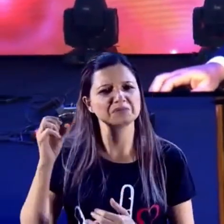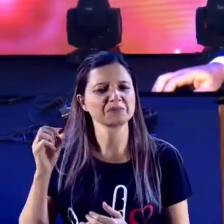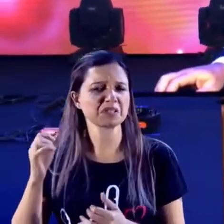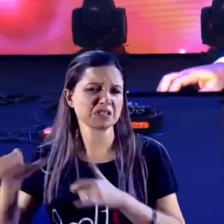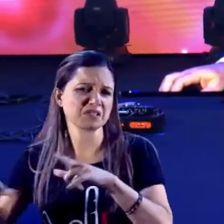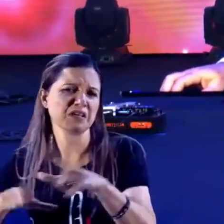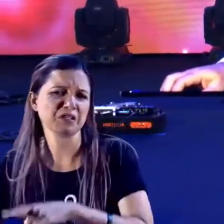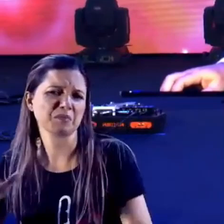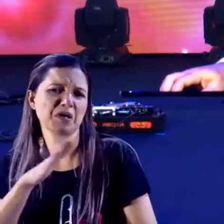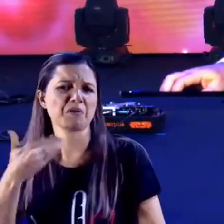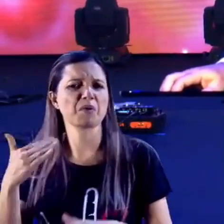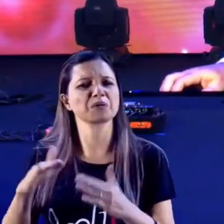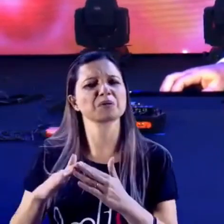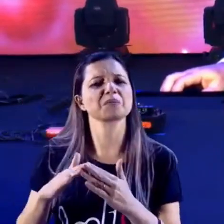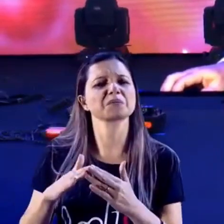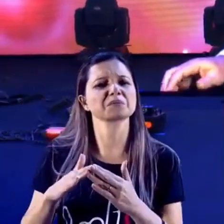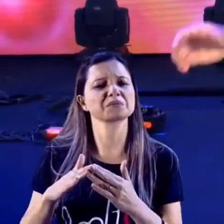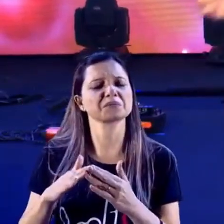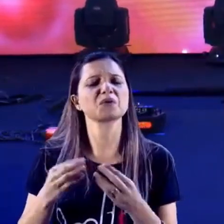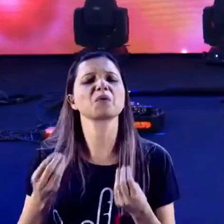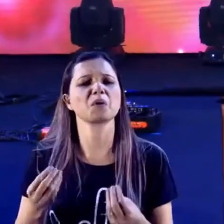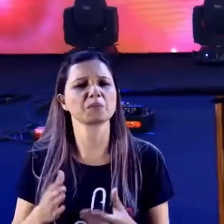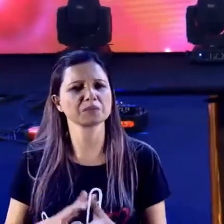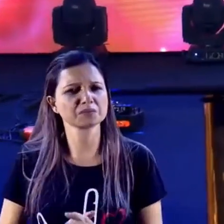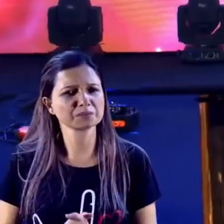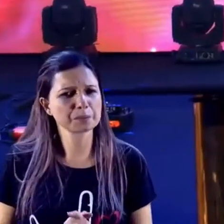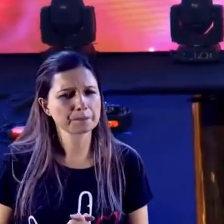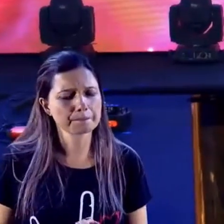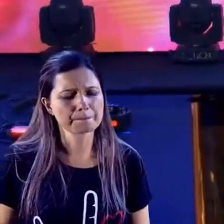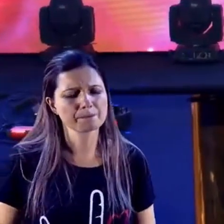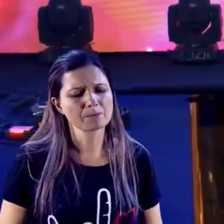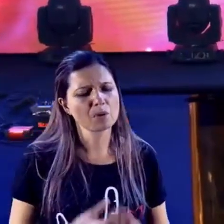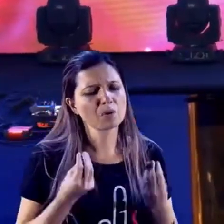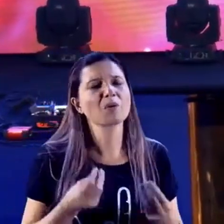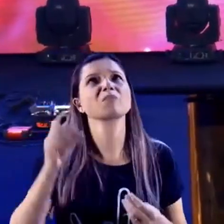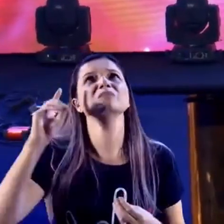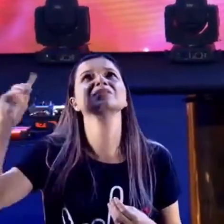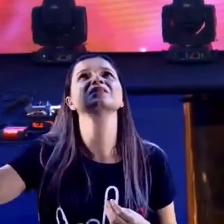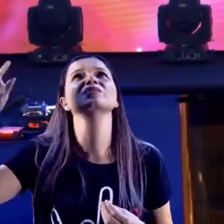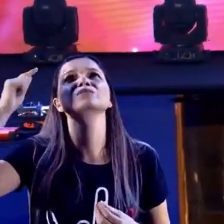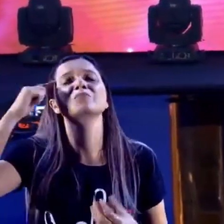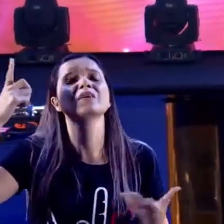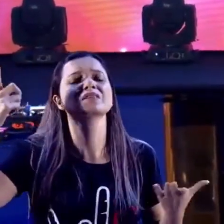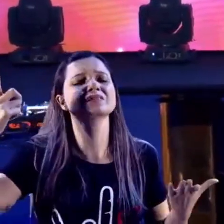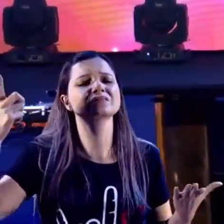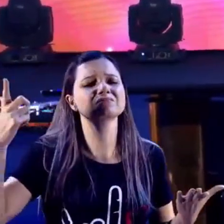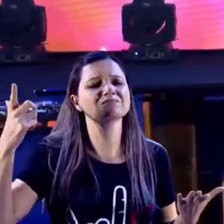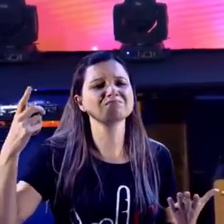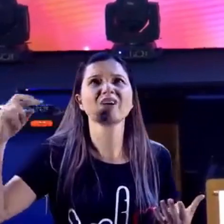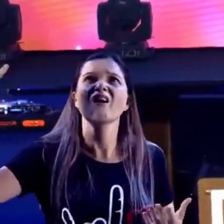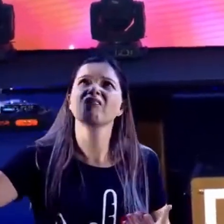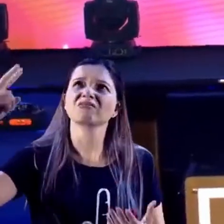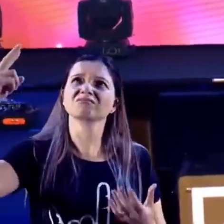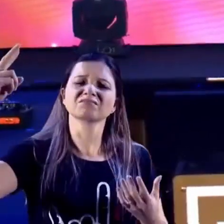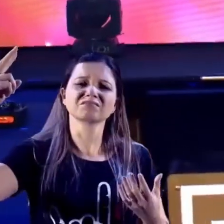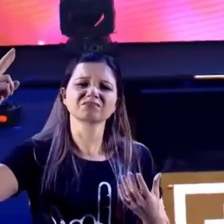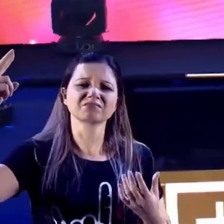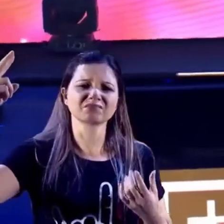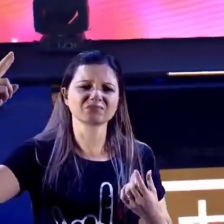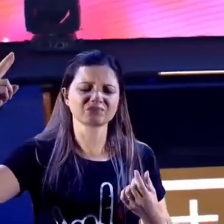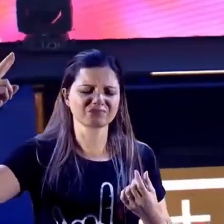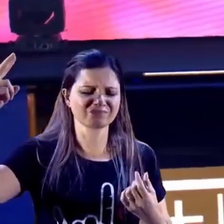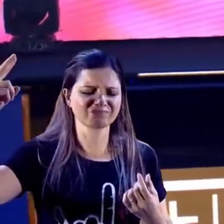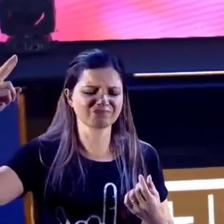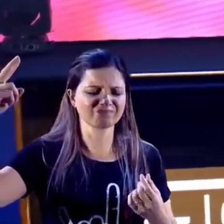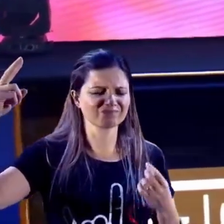E a pergunta é, aonde está Deus? Como que Deus pensa, pastor Ciro? Como que Deus pensa? Como que Deus vê? Será que Deus está fazendo a gente